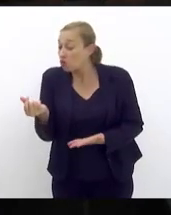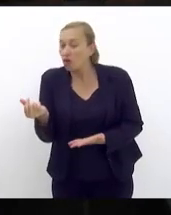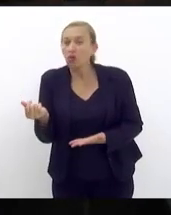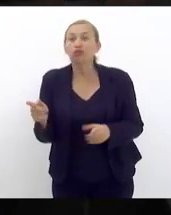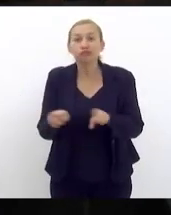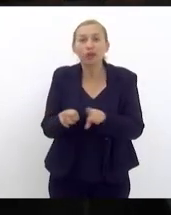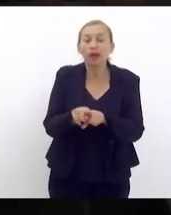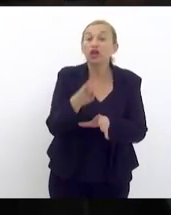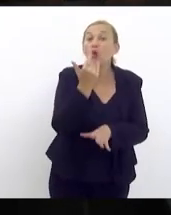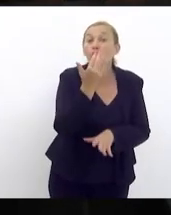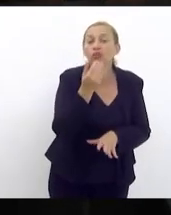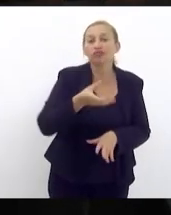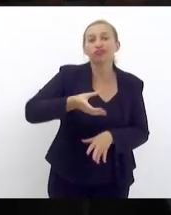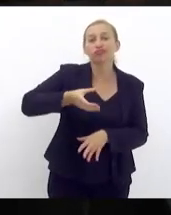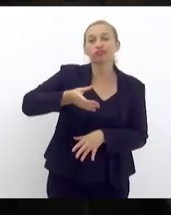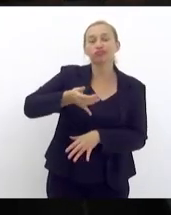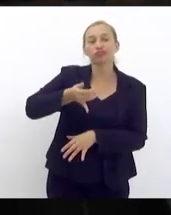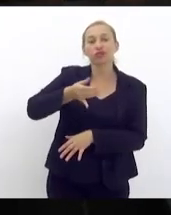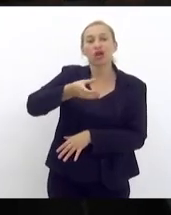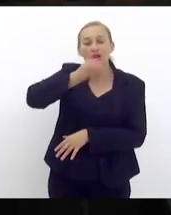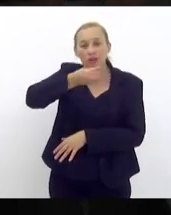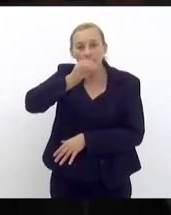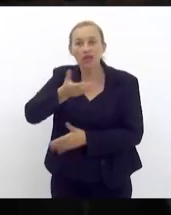bebidas a gente pôde constatar